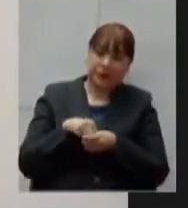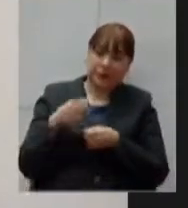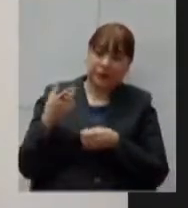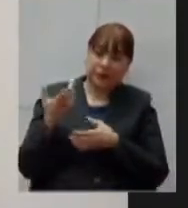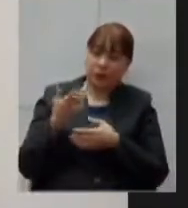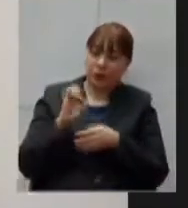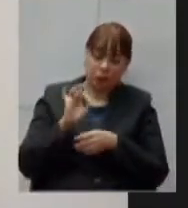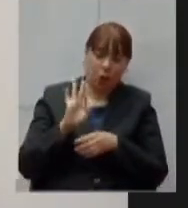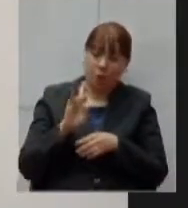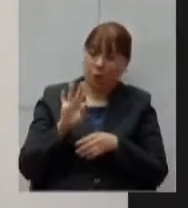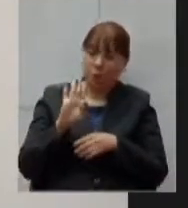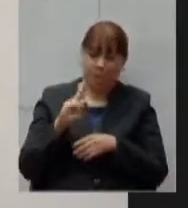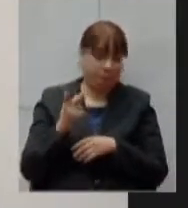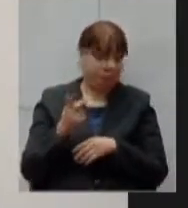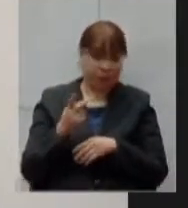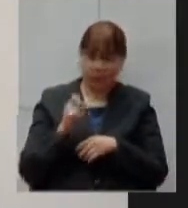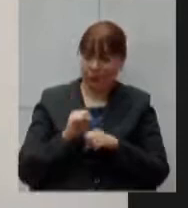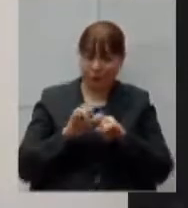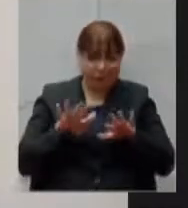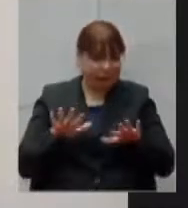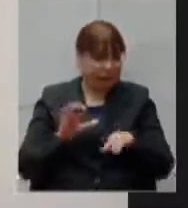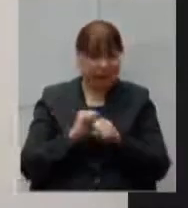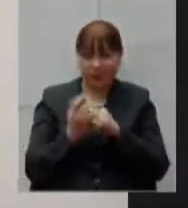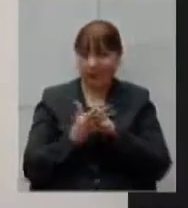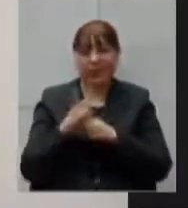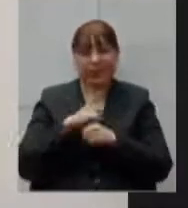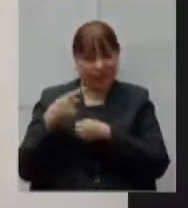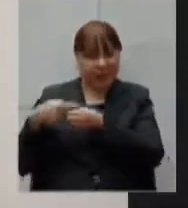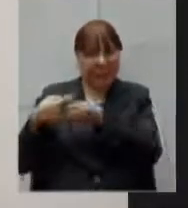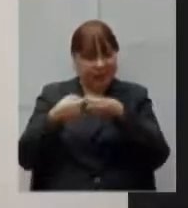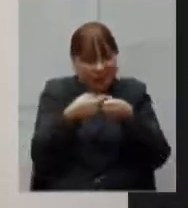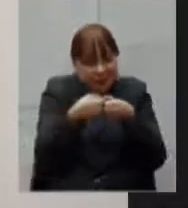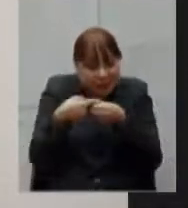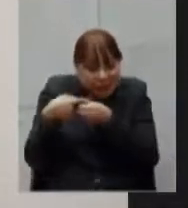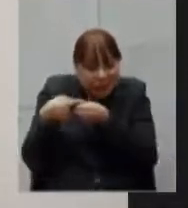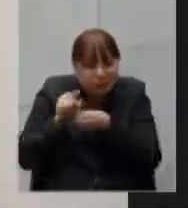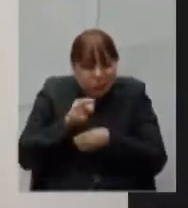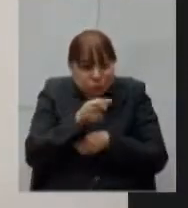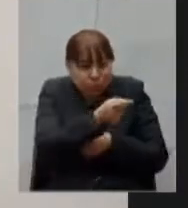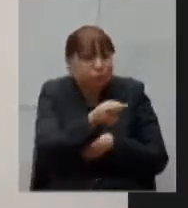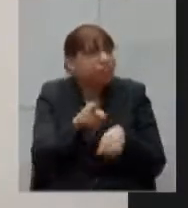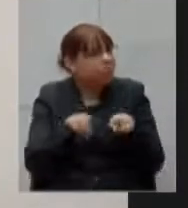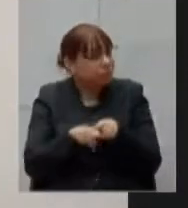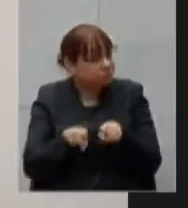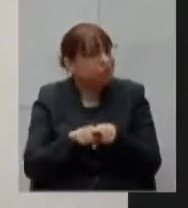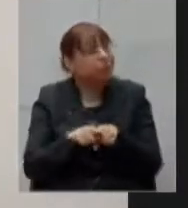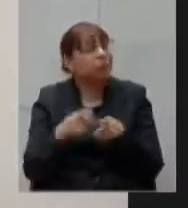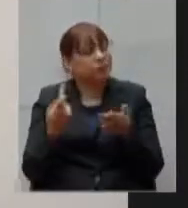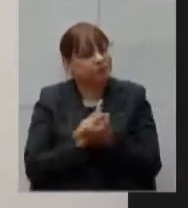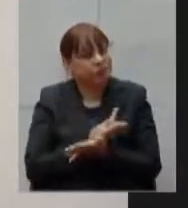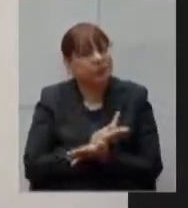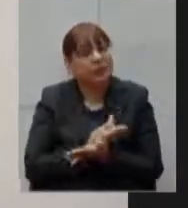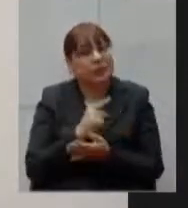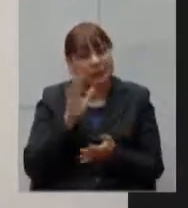temos casos confirmados em 75% dos municípios então é uma situação absolutamente